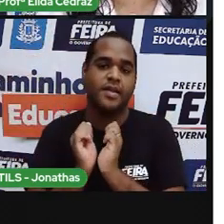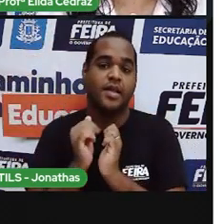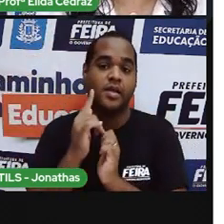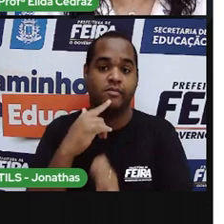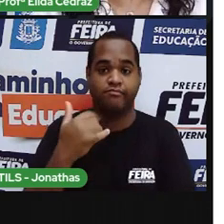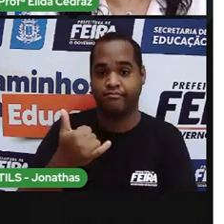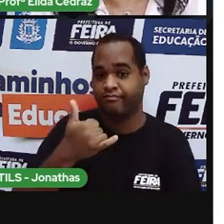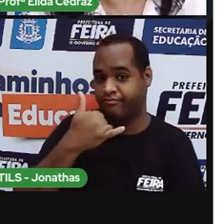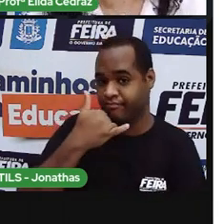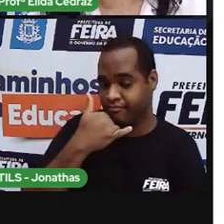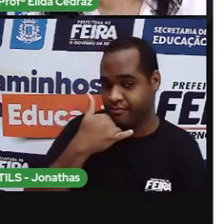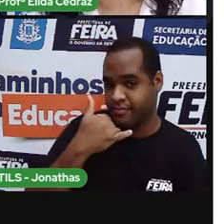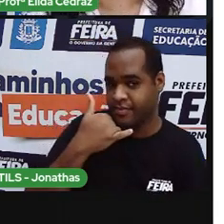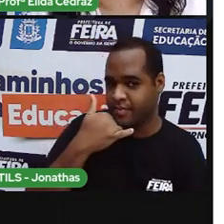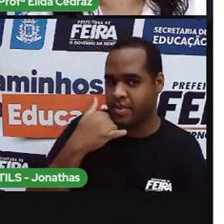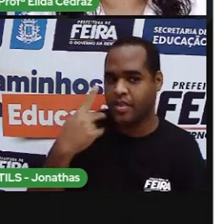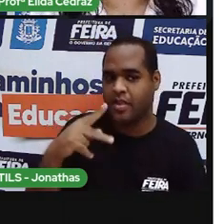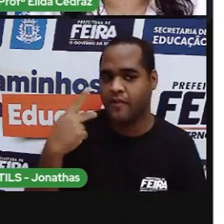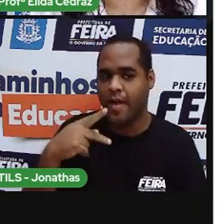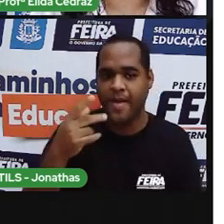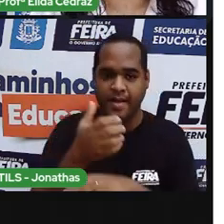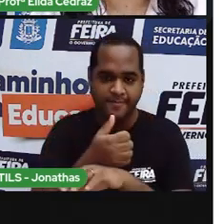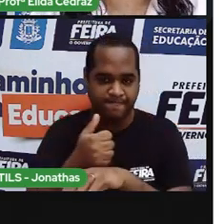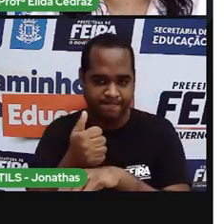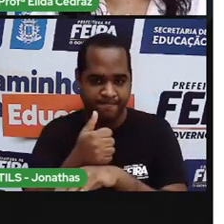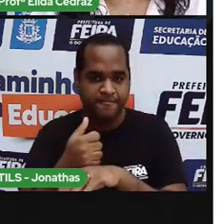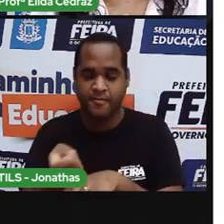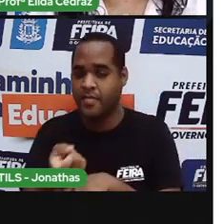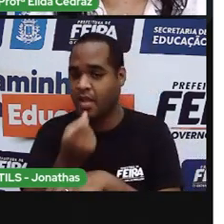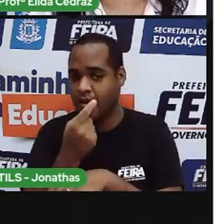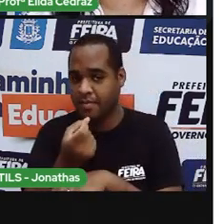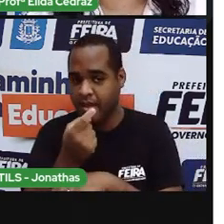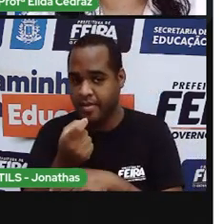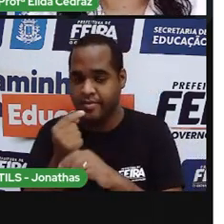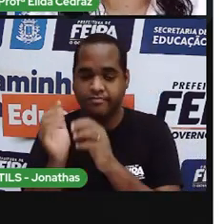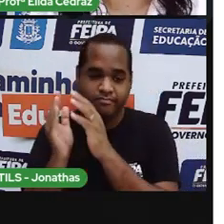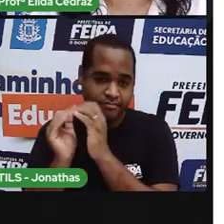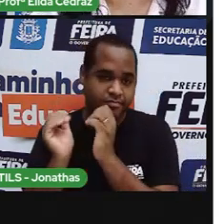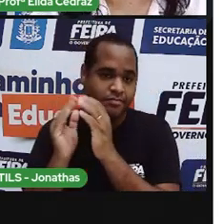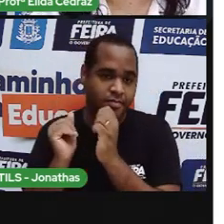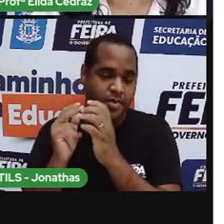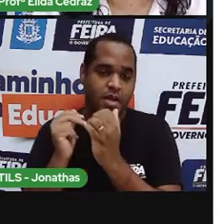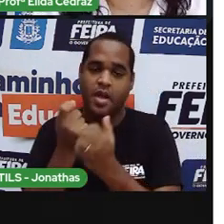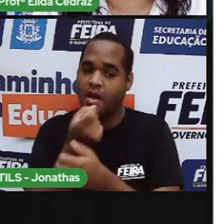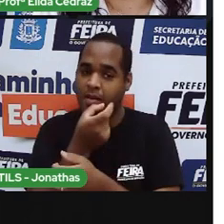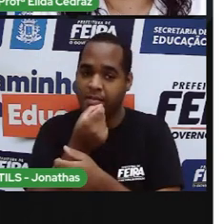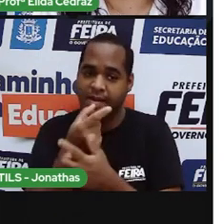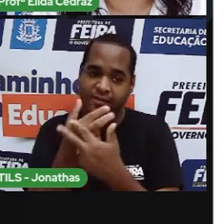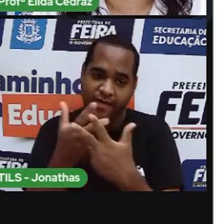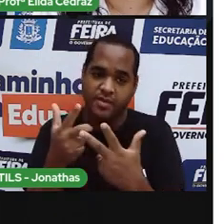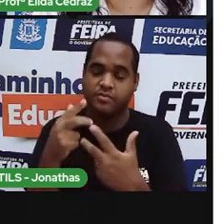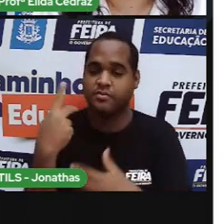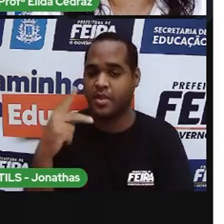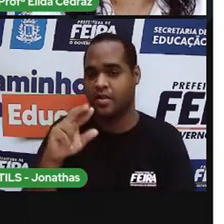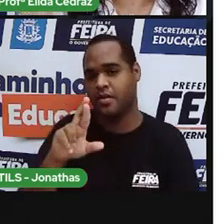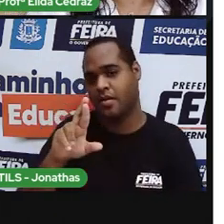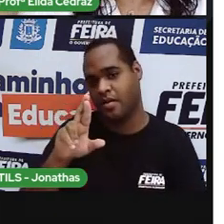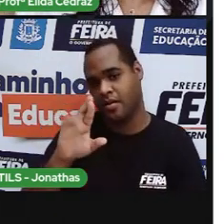fez. Depois, ligou para a farmácia e pediu que mandassem os remédios para a Ricardo.